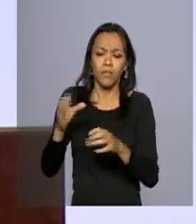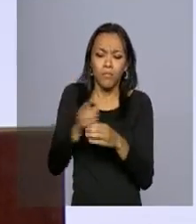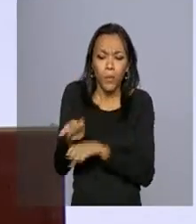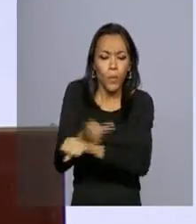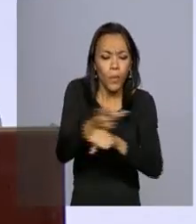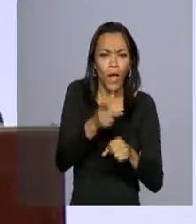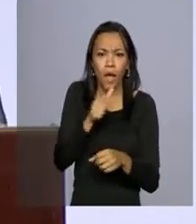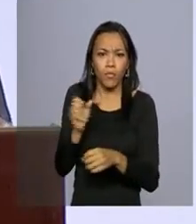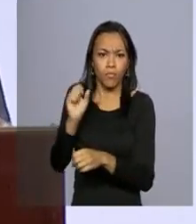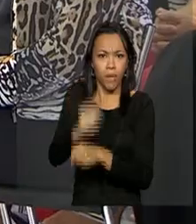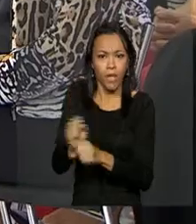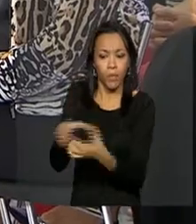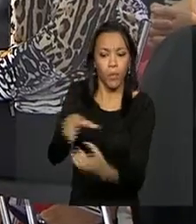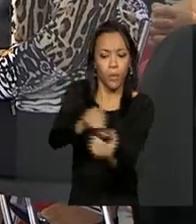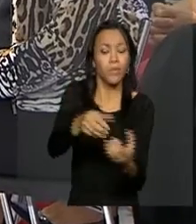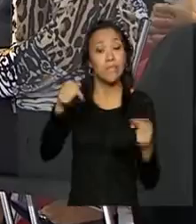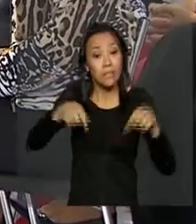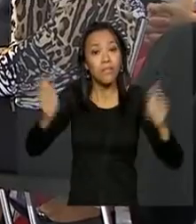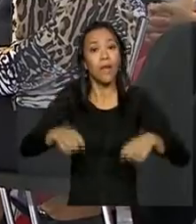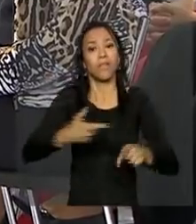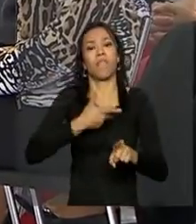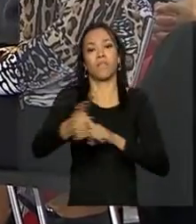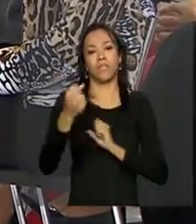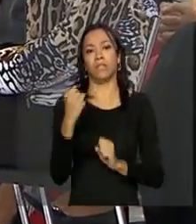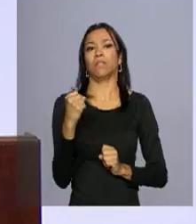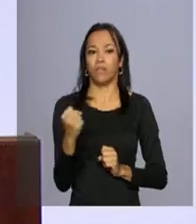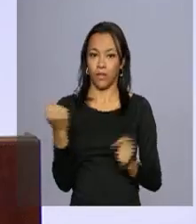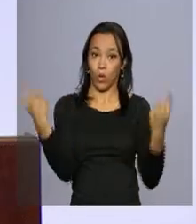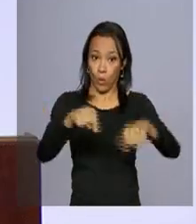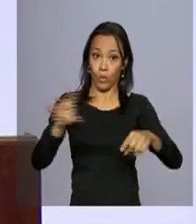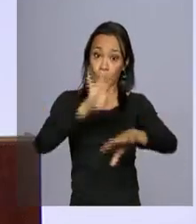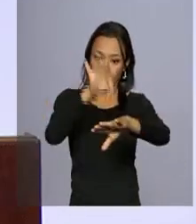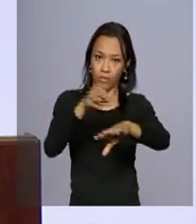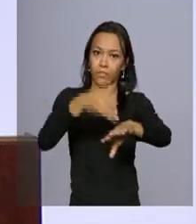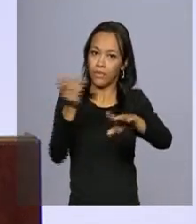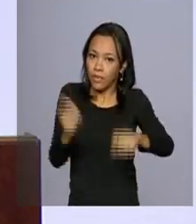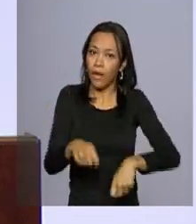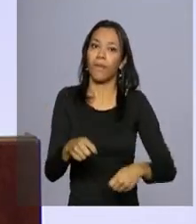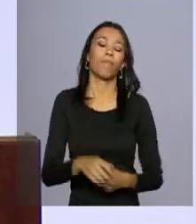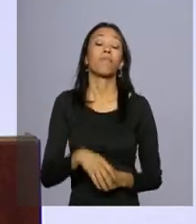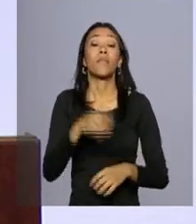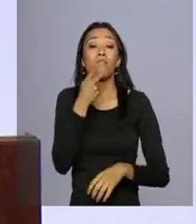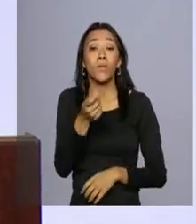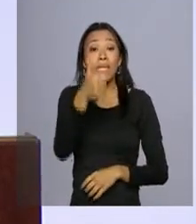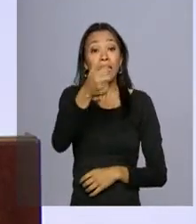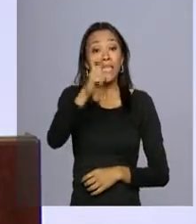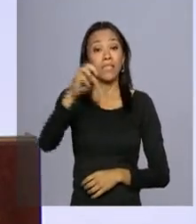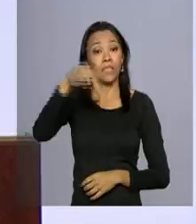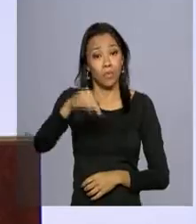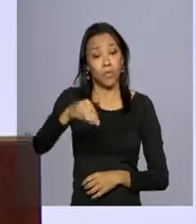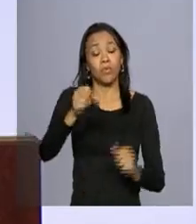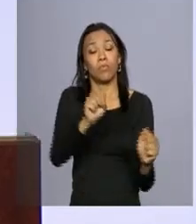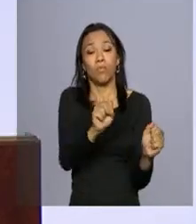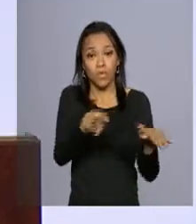aegypti, já vai ser o suficiente para vencer a batalha contra o mosquito. Apenas 15 minutos por semana e vamos